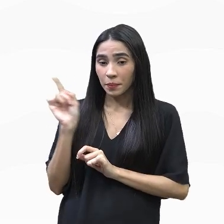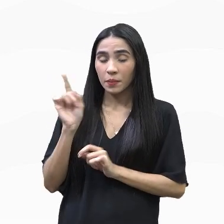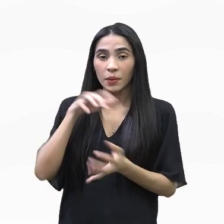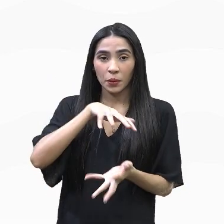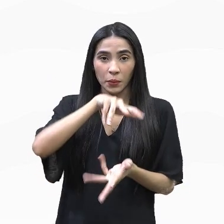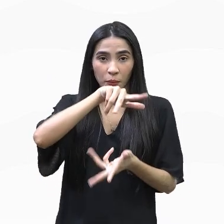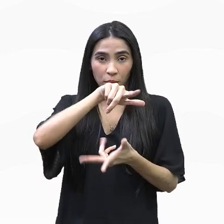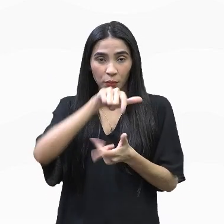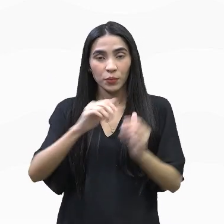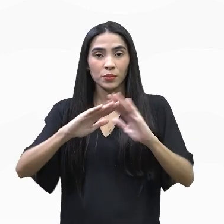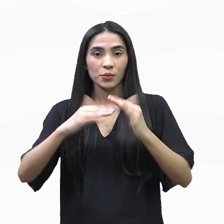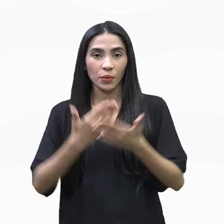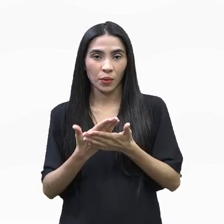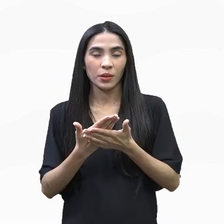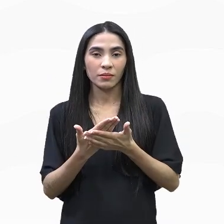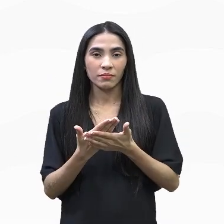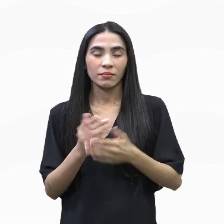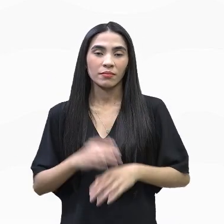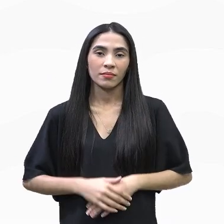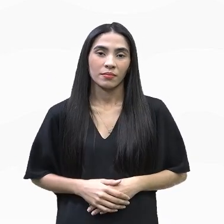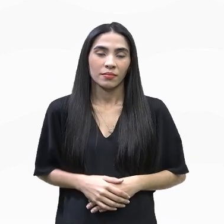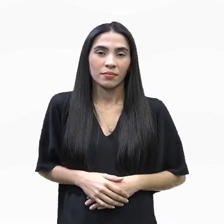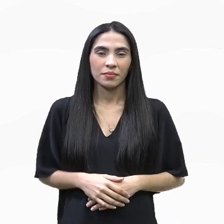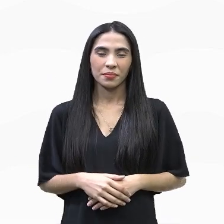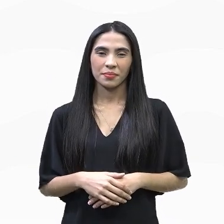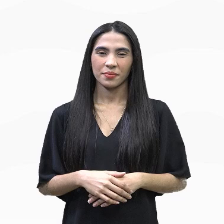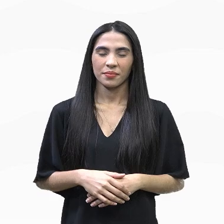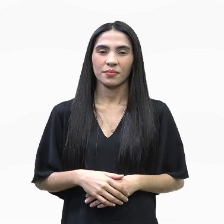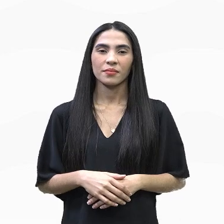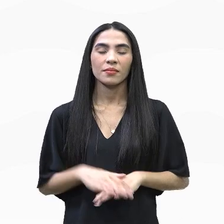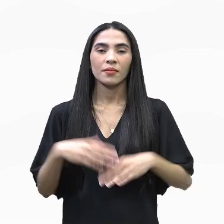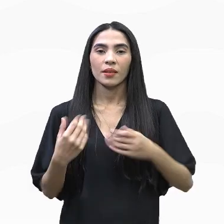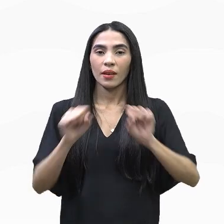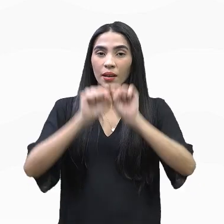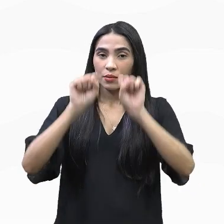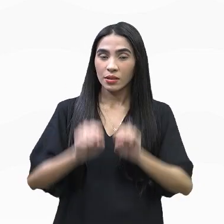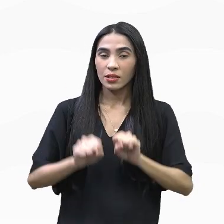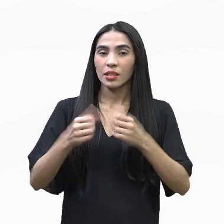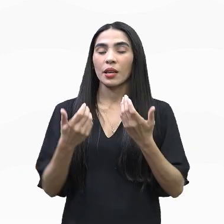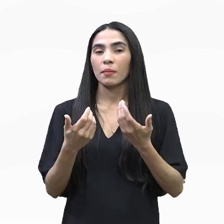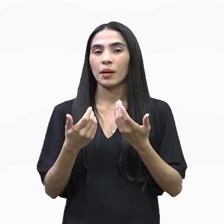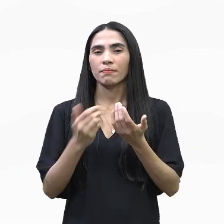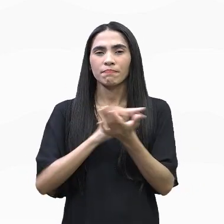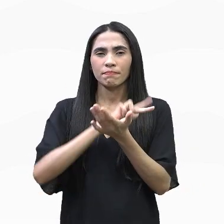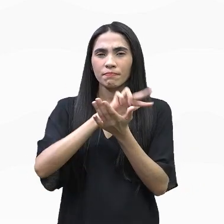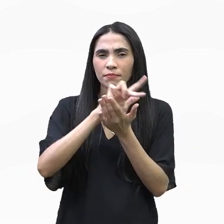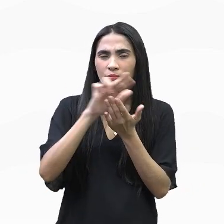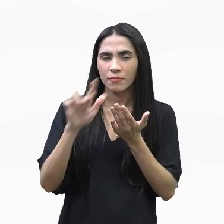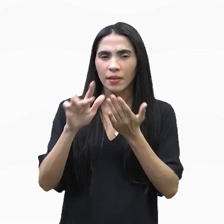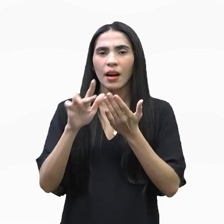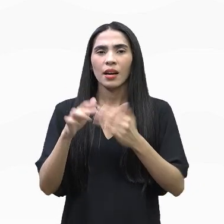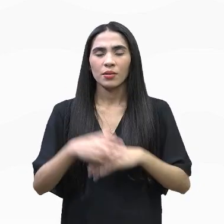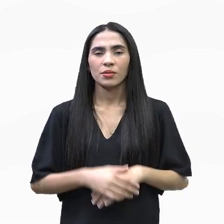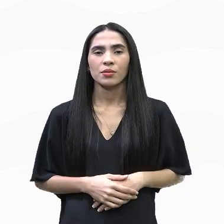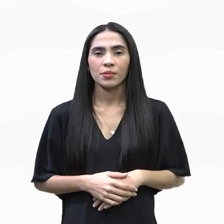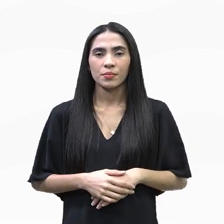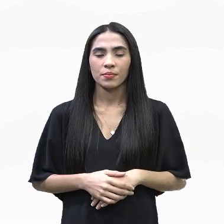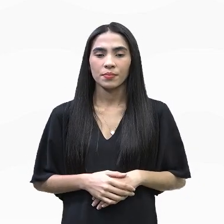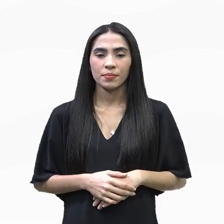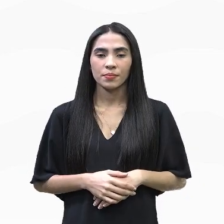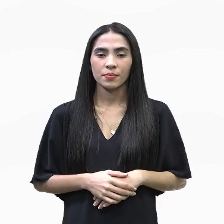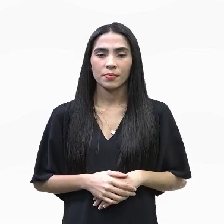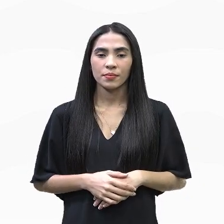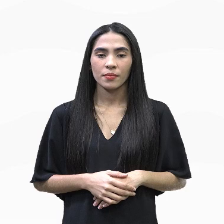mundo escolar. A escola, gente, ela é um sistema aberto que faz parte da